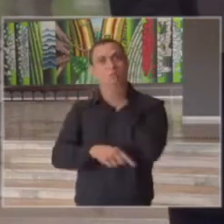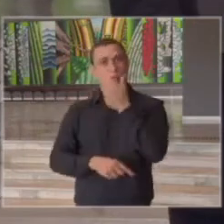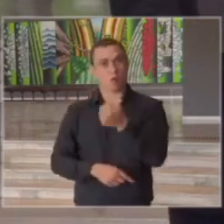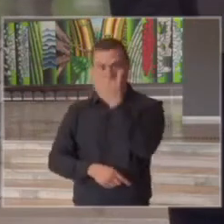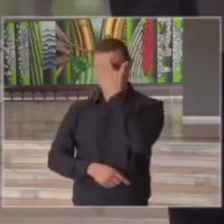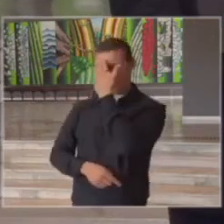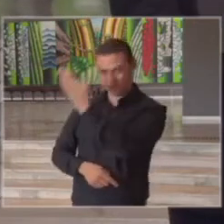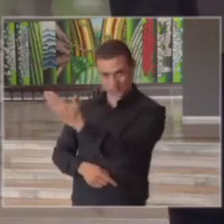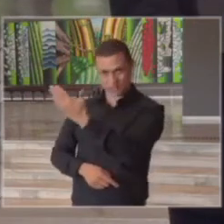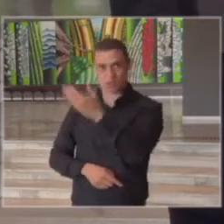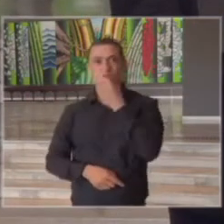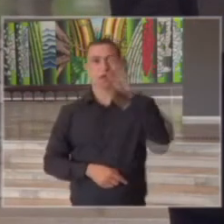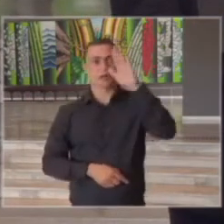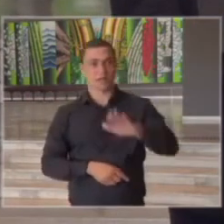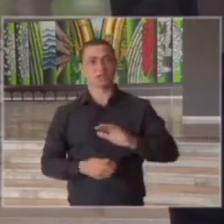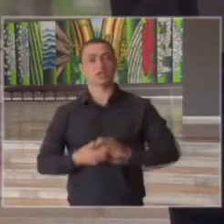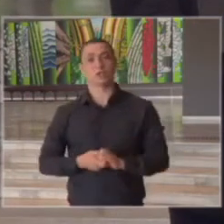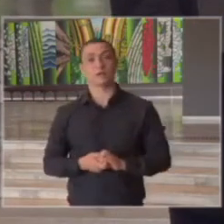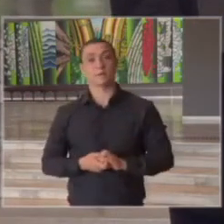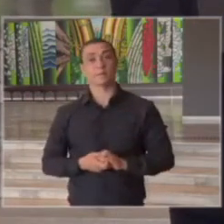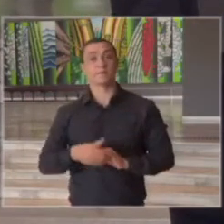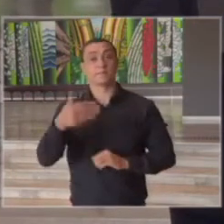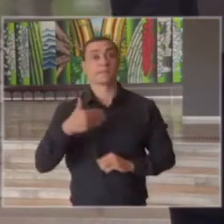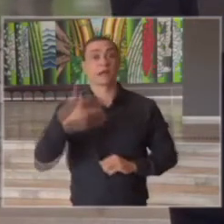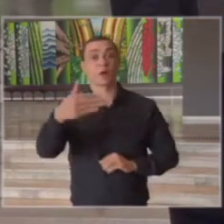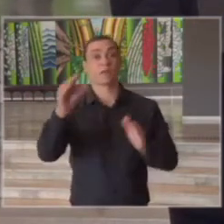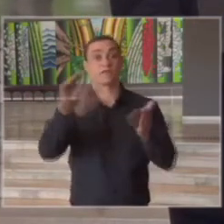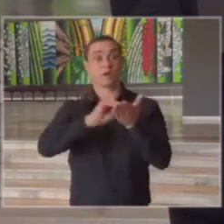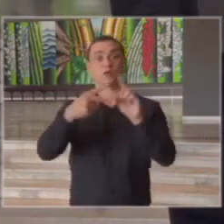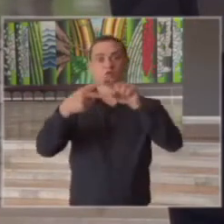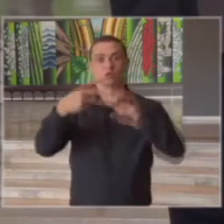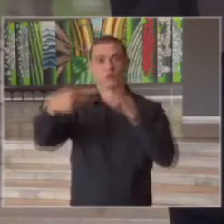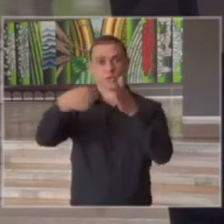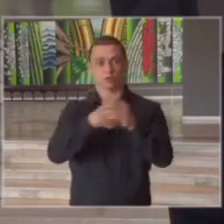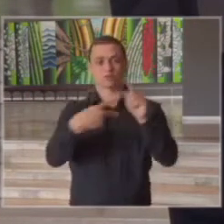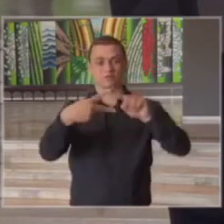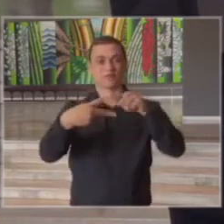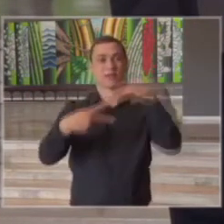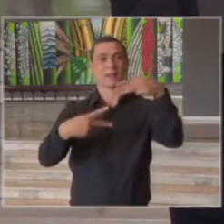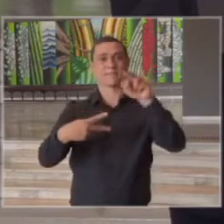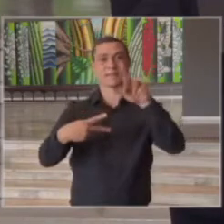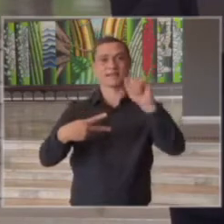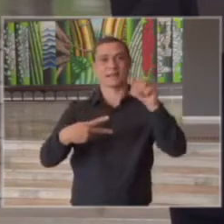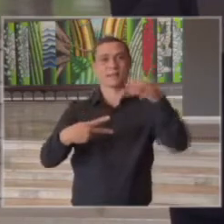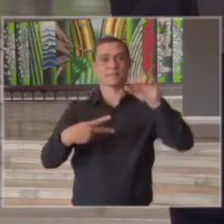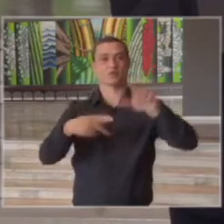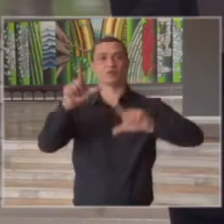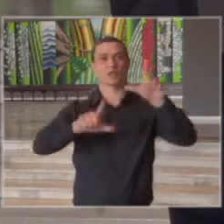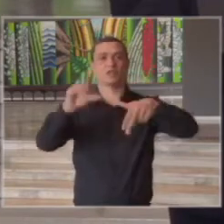muito obrigado boa tarde a você vamos agora a penúltima pergunta da TV Cultura Maria Manso